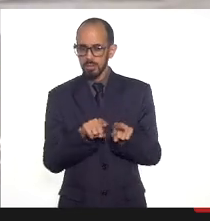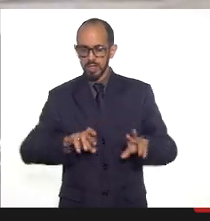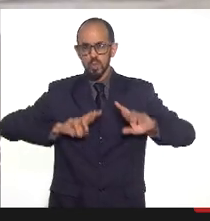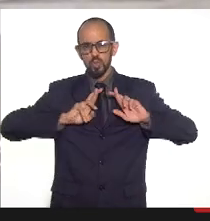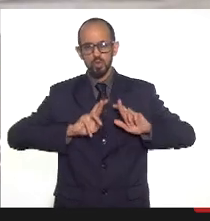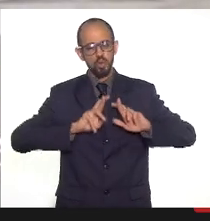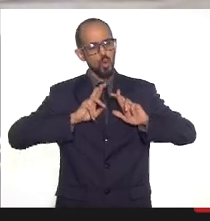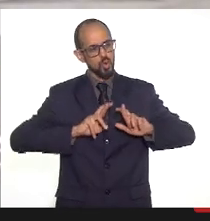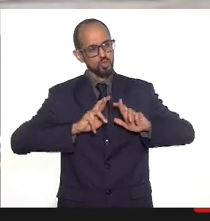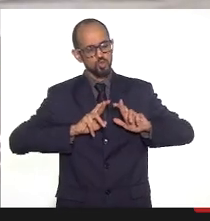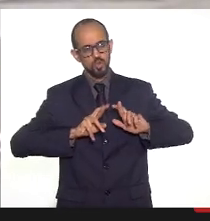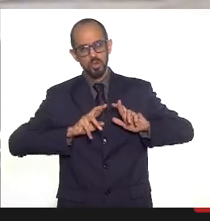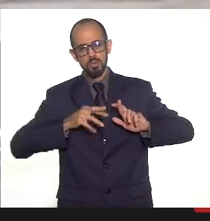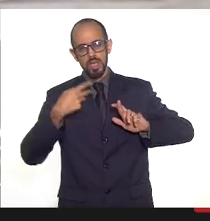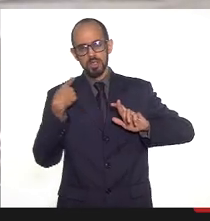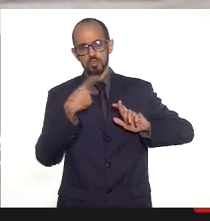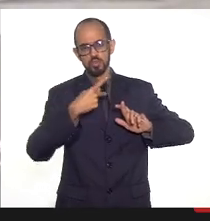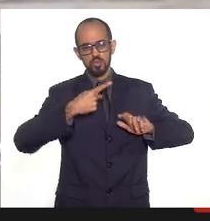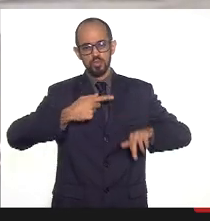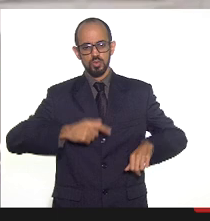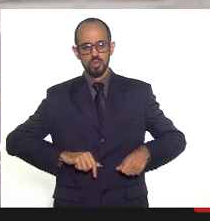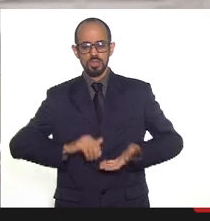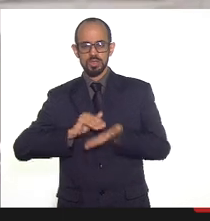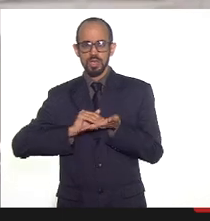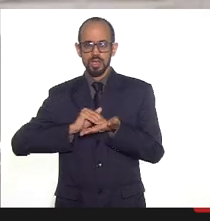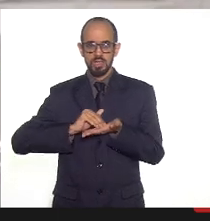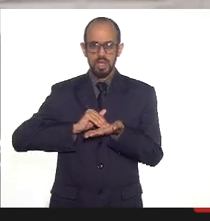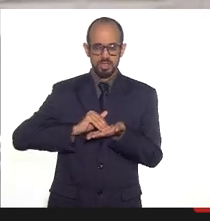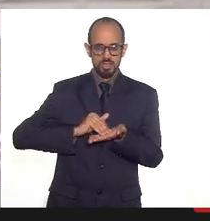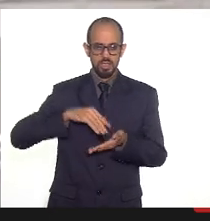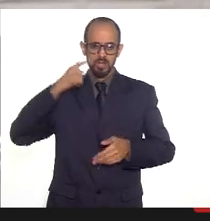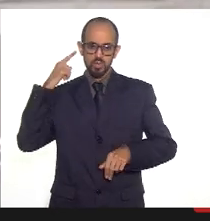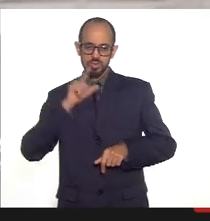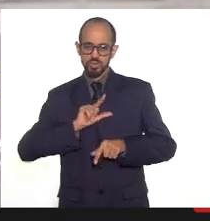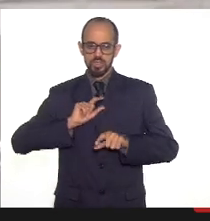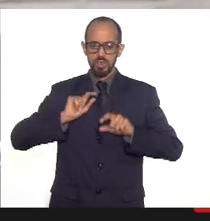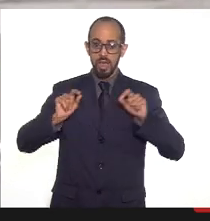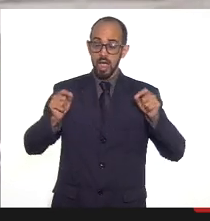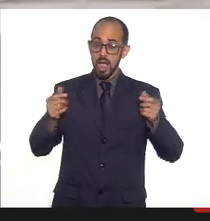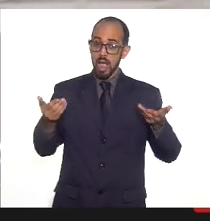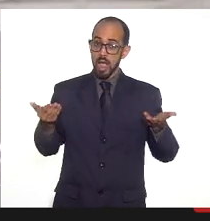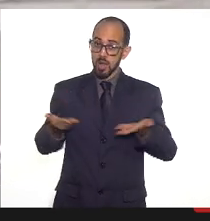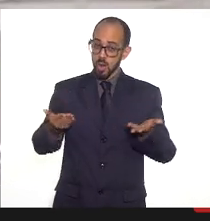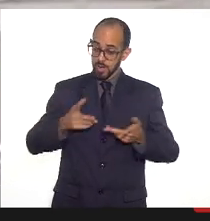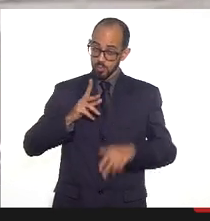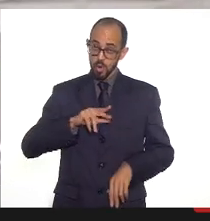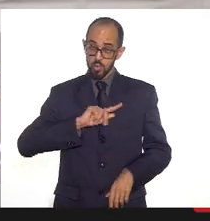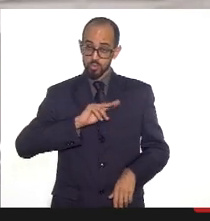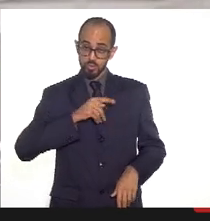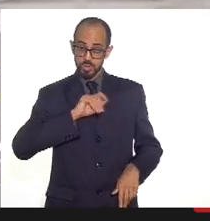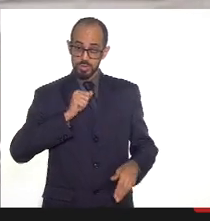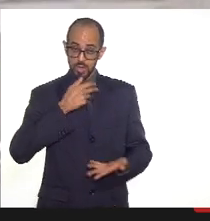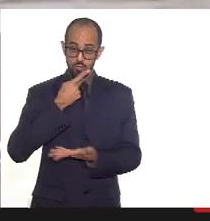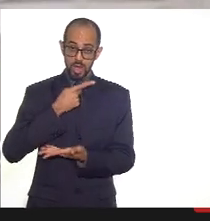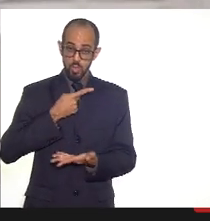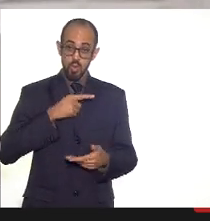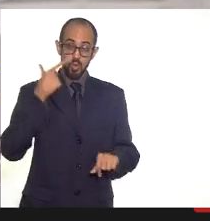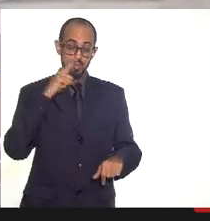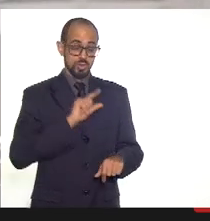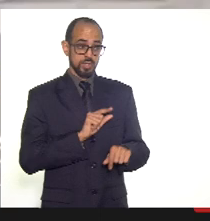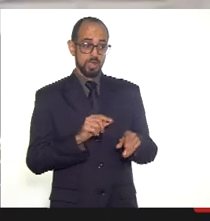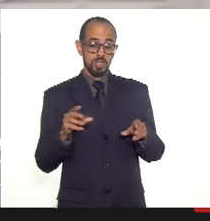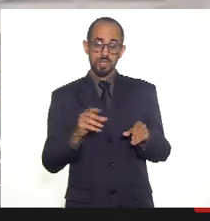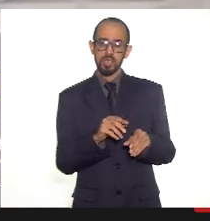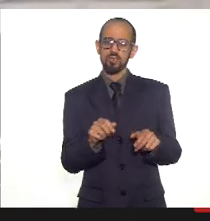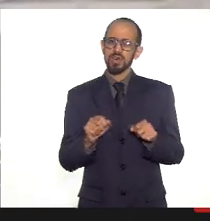muito torço muito para que a secretaria possa como disse a deputada lucinha implementar